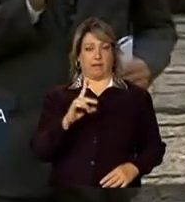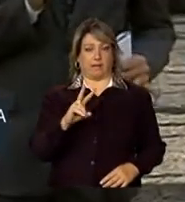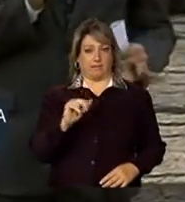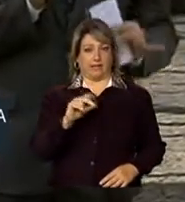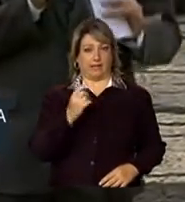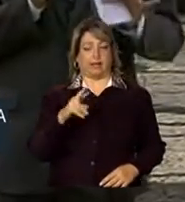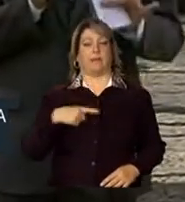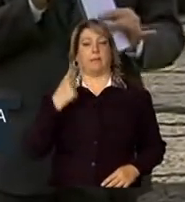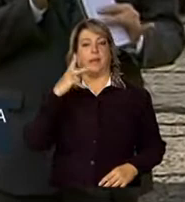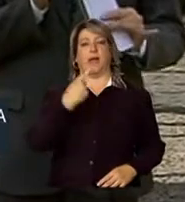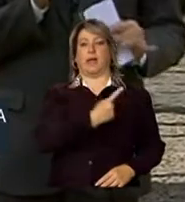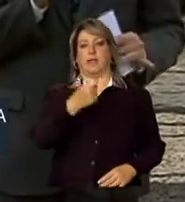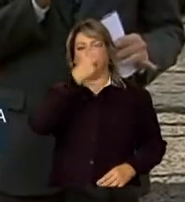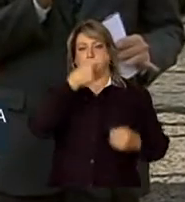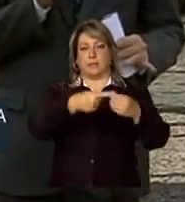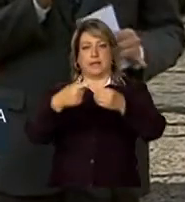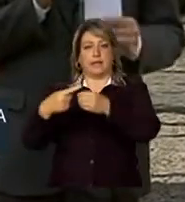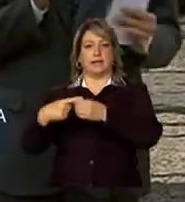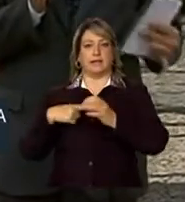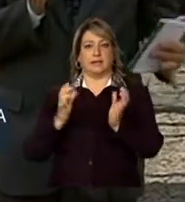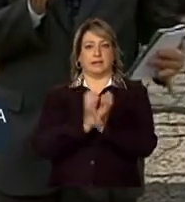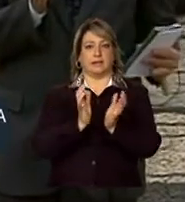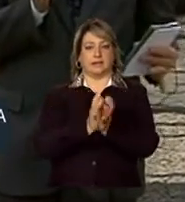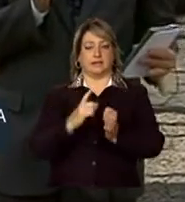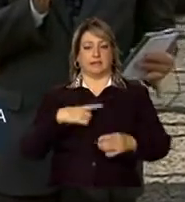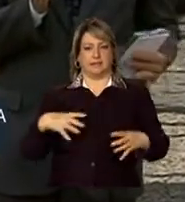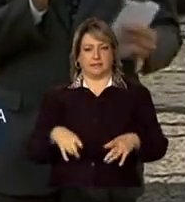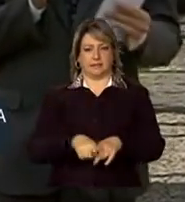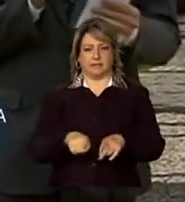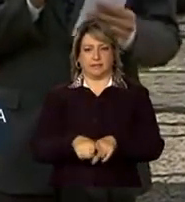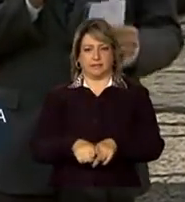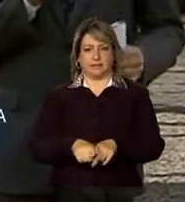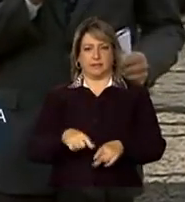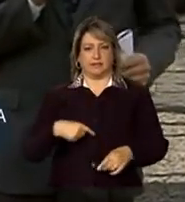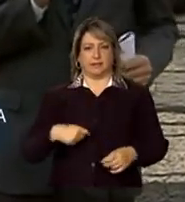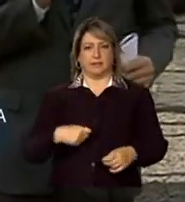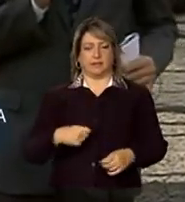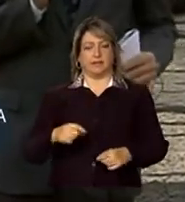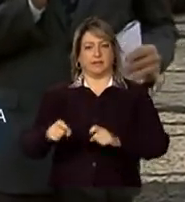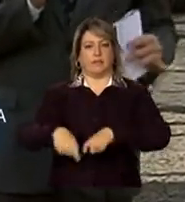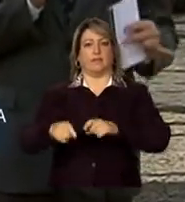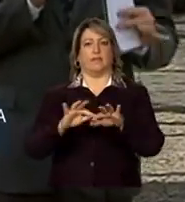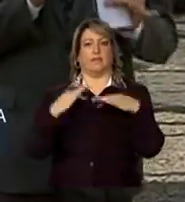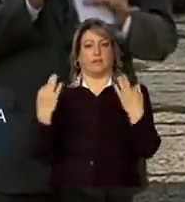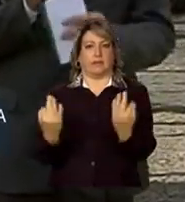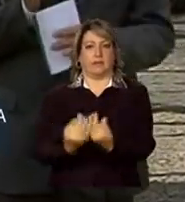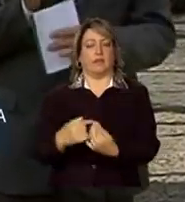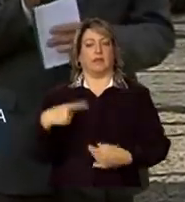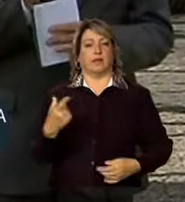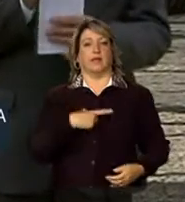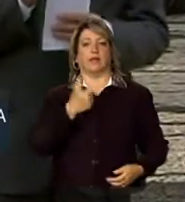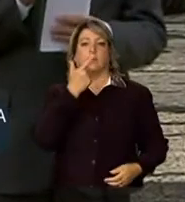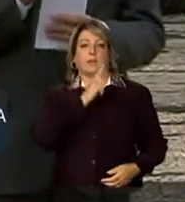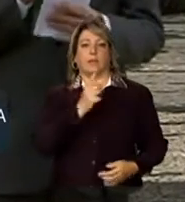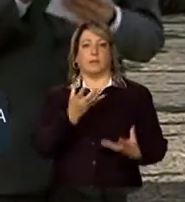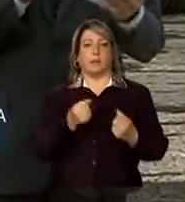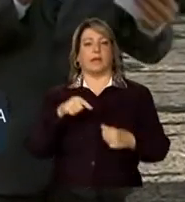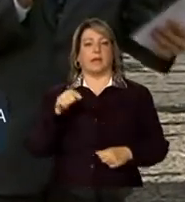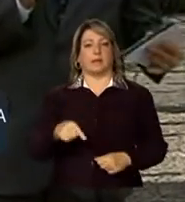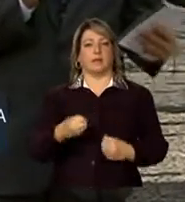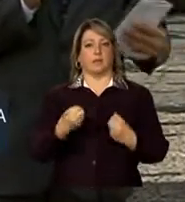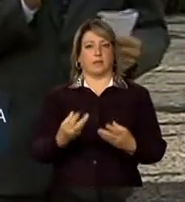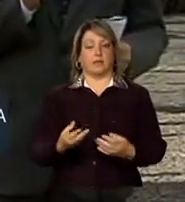expectativa é que 76 mil agricultores familiares sejam beneficiados com esta doação. Eles vão